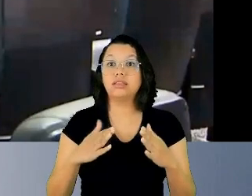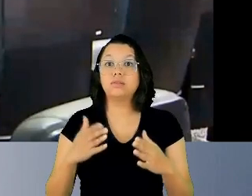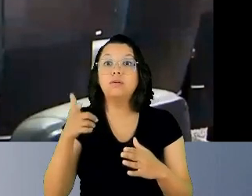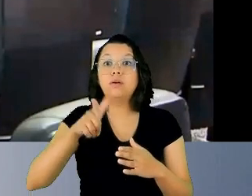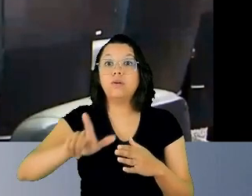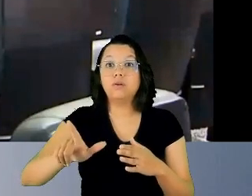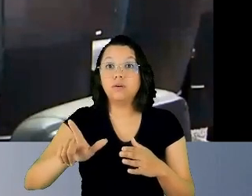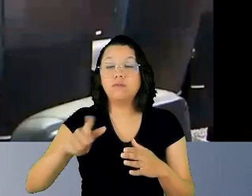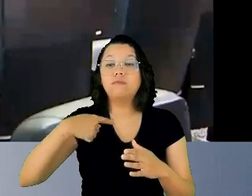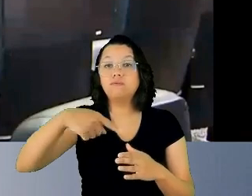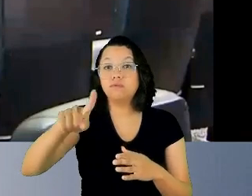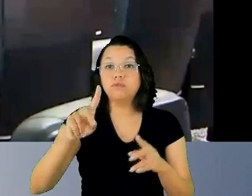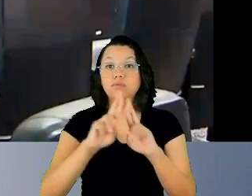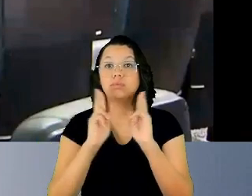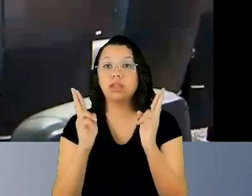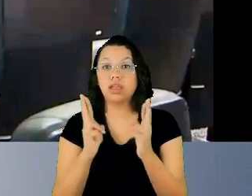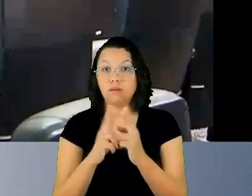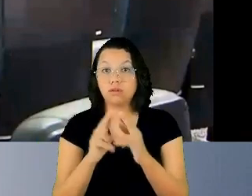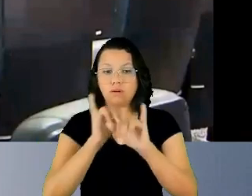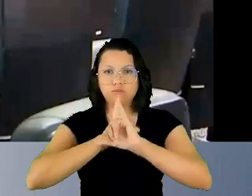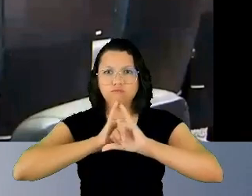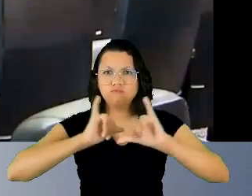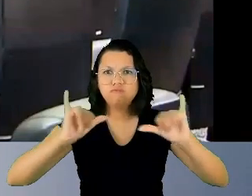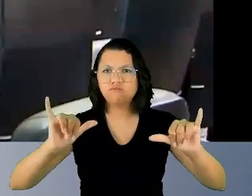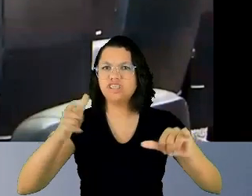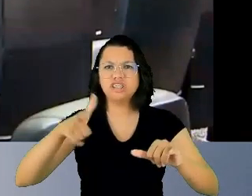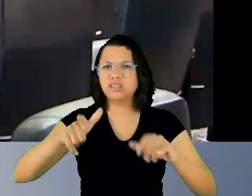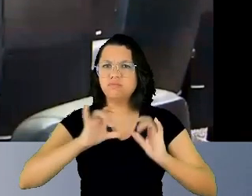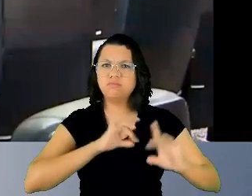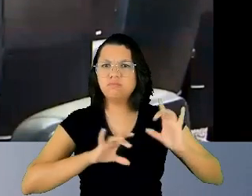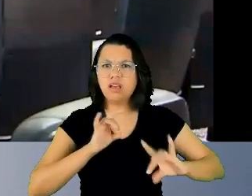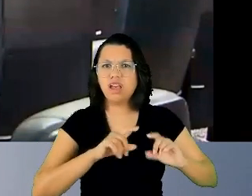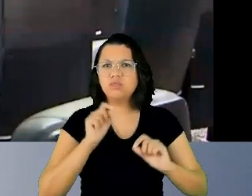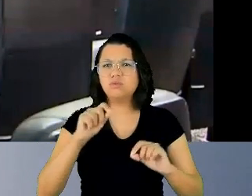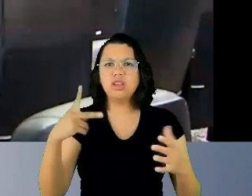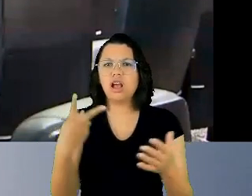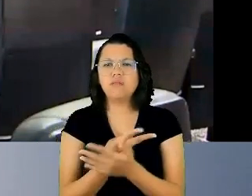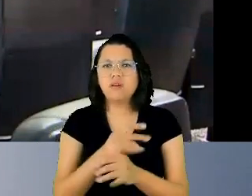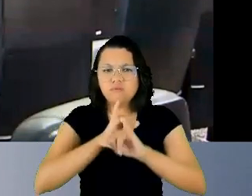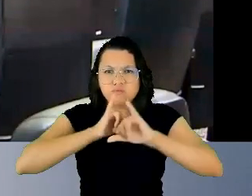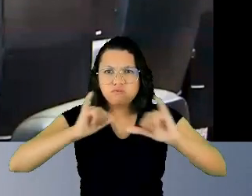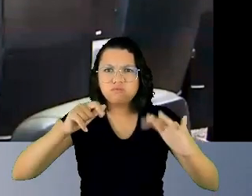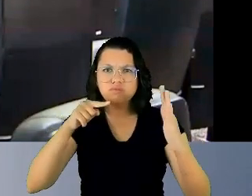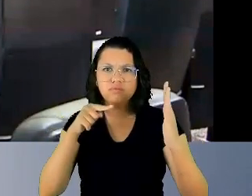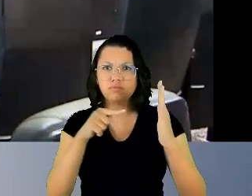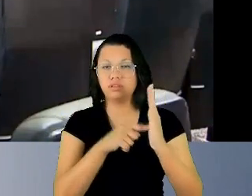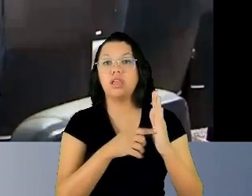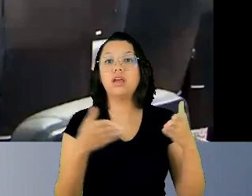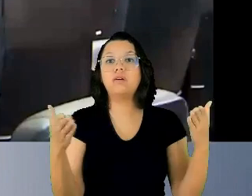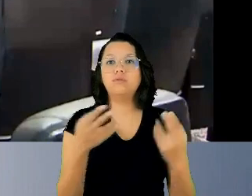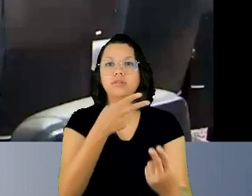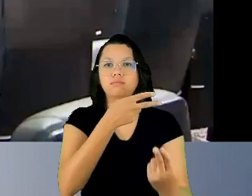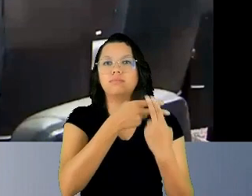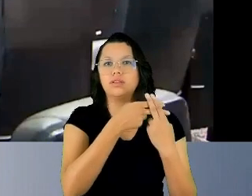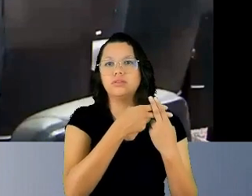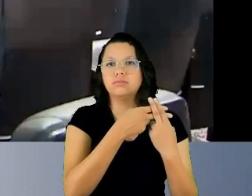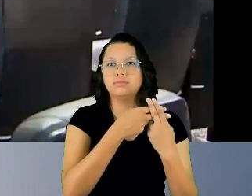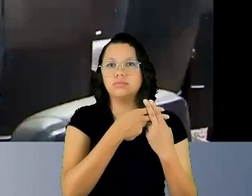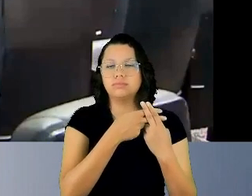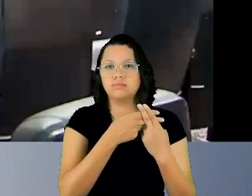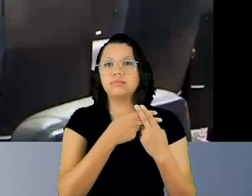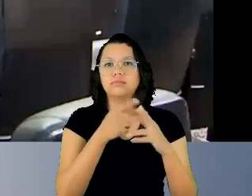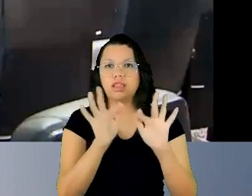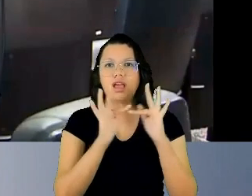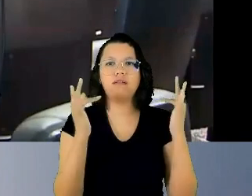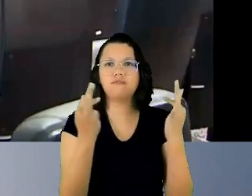reunião escolar, divulguei, falei sem medo do que ele iria fazer ou deixar de fazer, e foi uma decepção para a família dele, mas outras